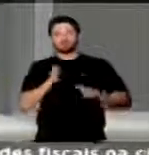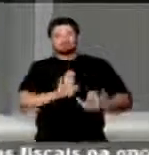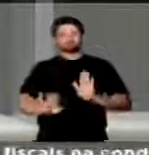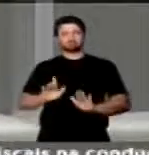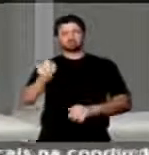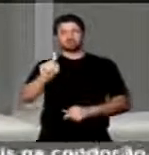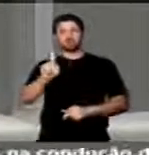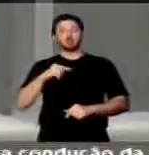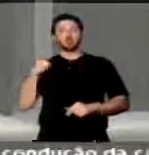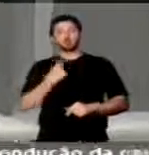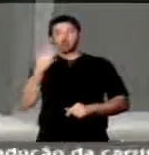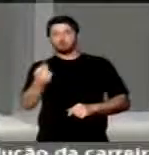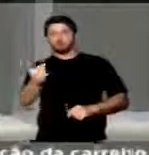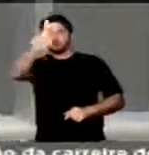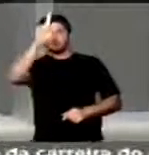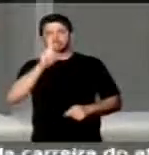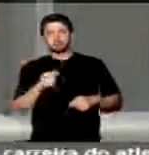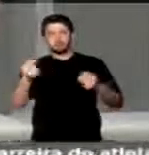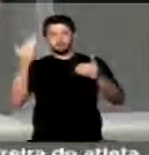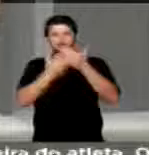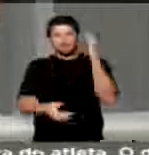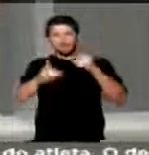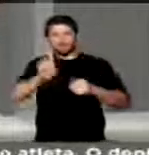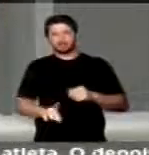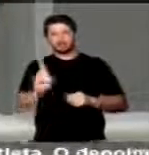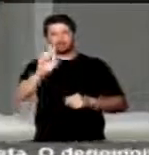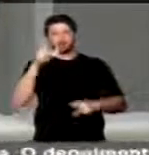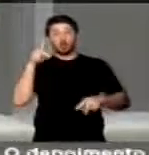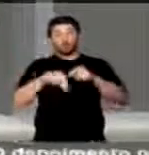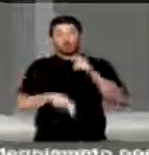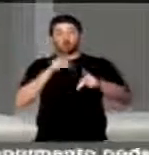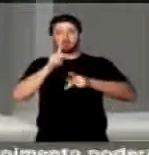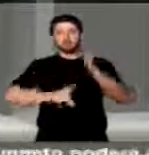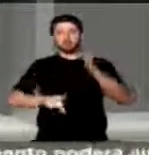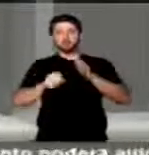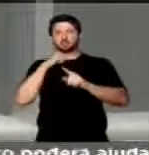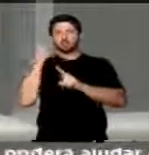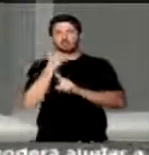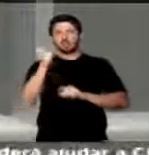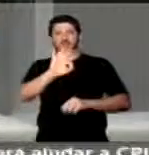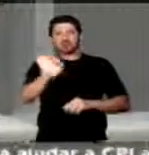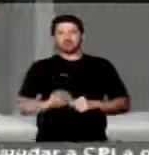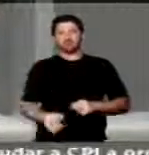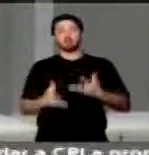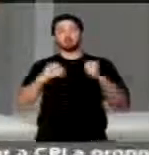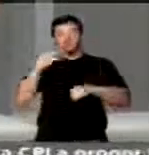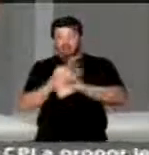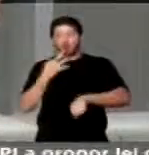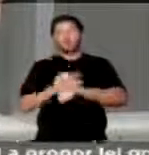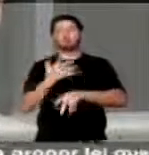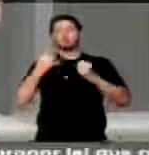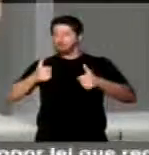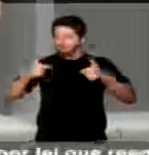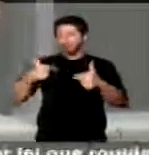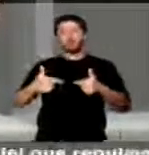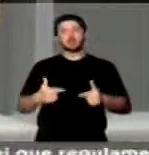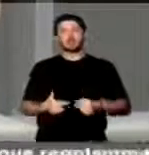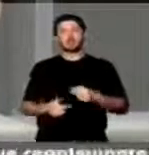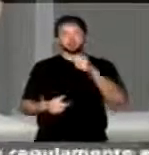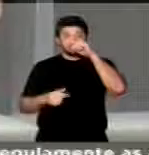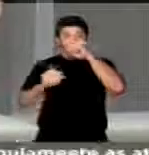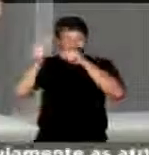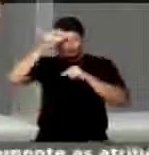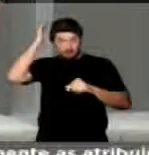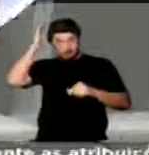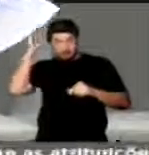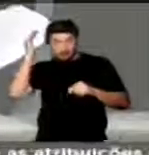recuar. Não aceitaremos retrocesso e o corte nos programas sociais. Vamos resistir e vamos à luta. Temer.